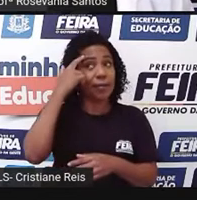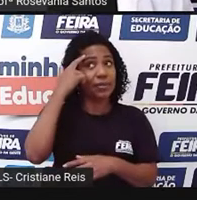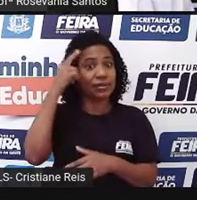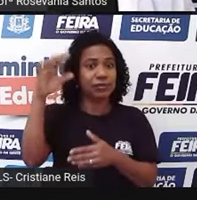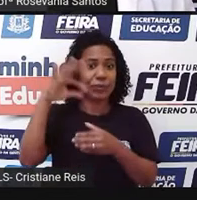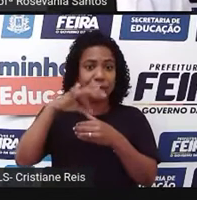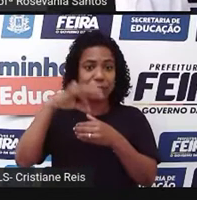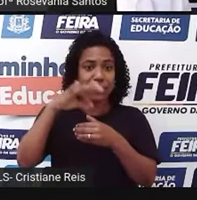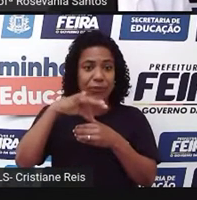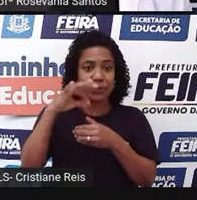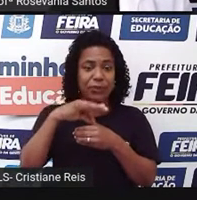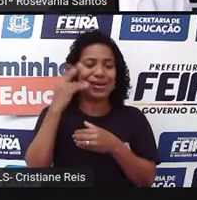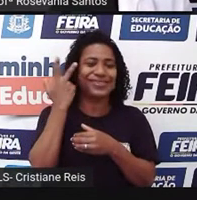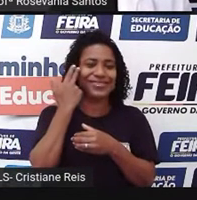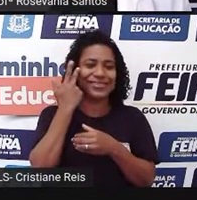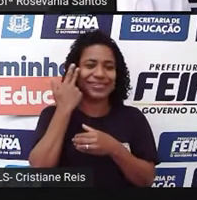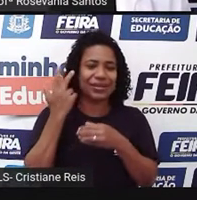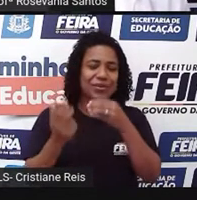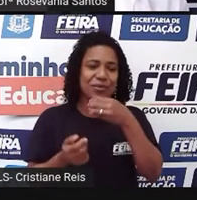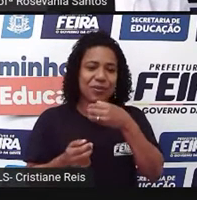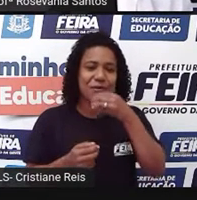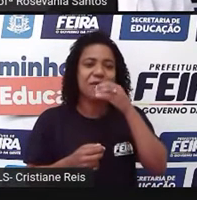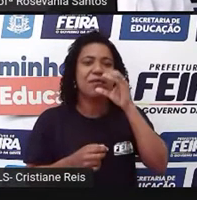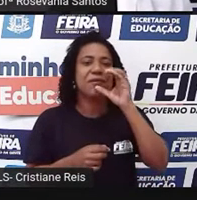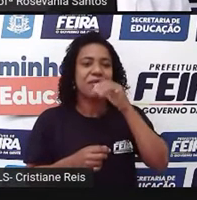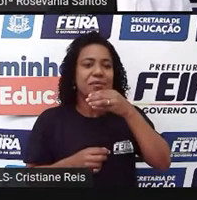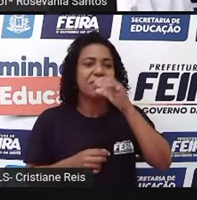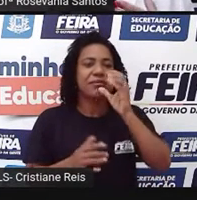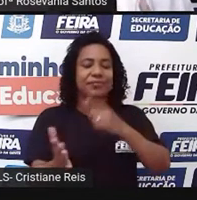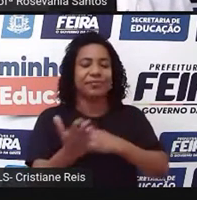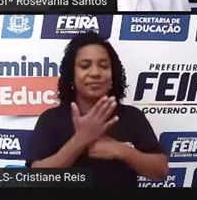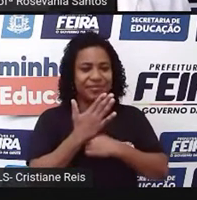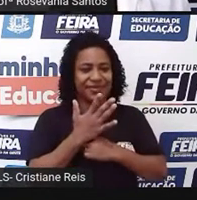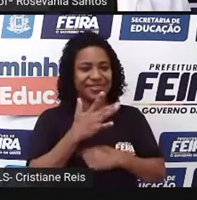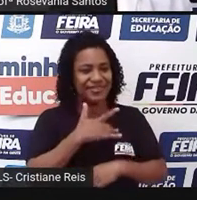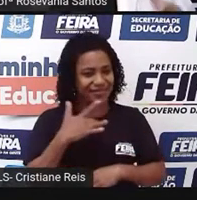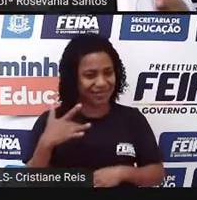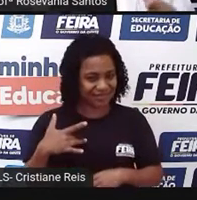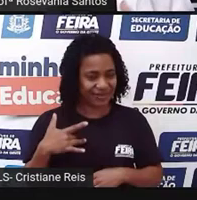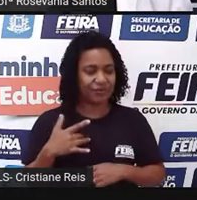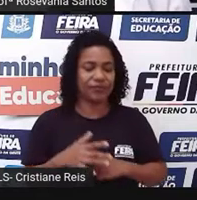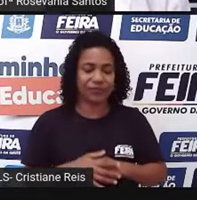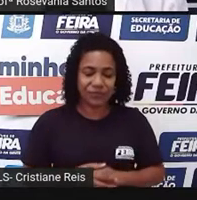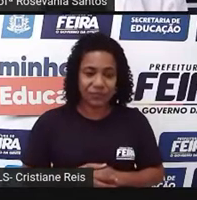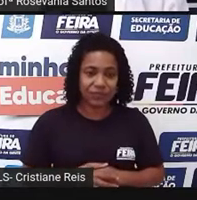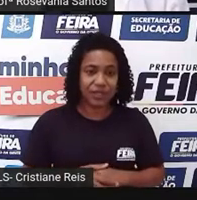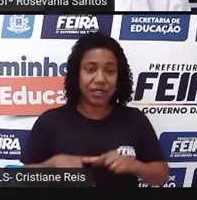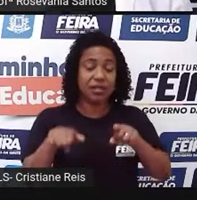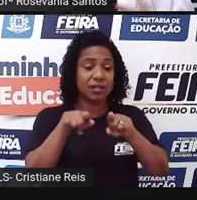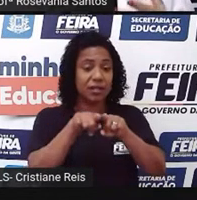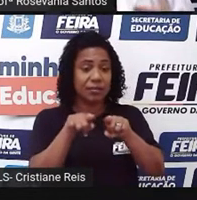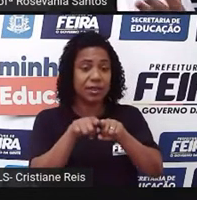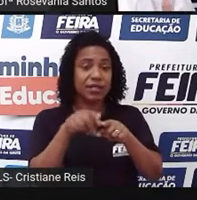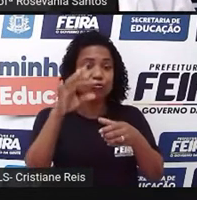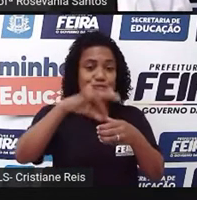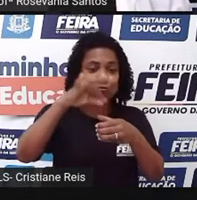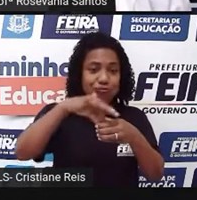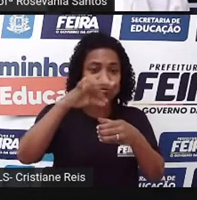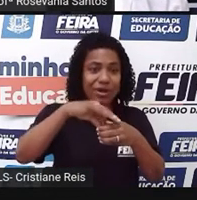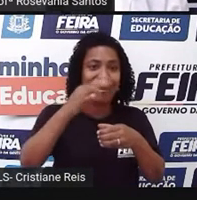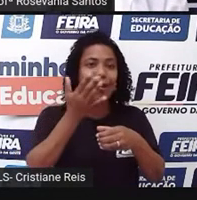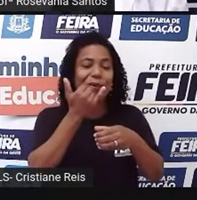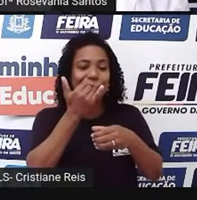aí. Então são ingredientes a mais para o preparo de alimentos, a produção de chás e desde as